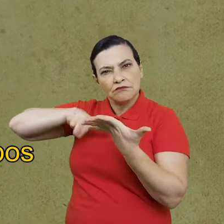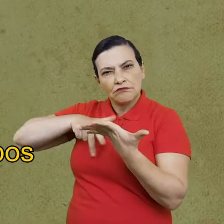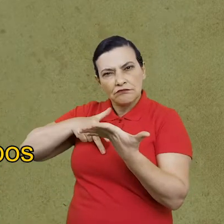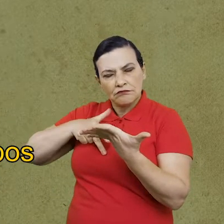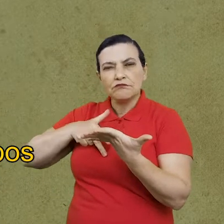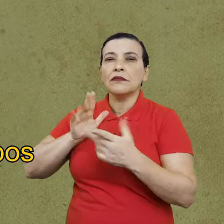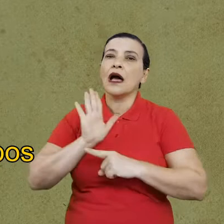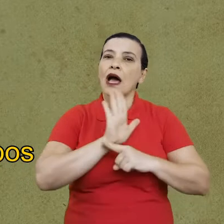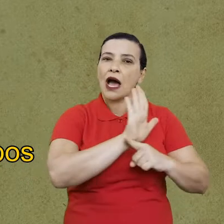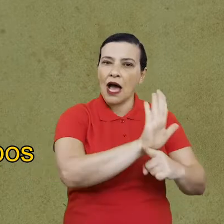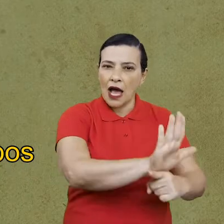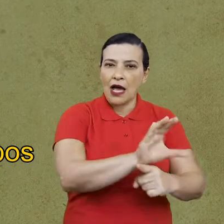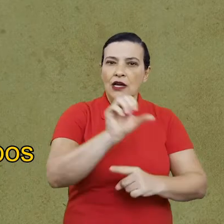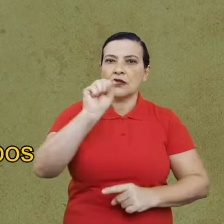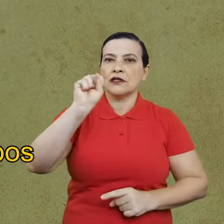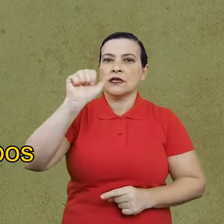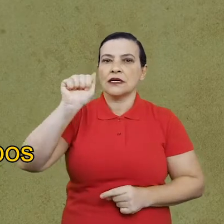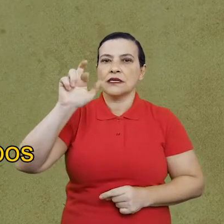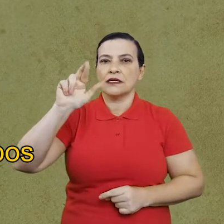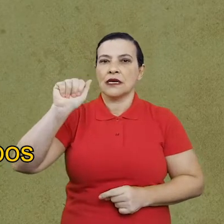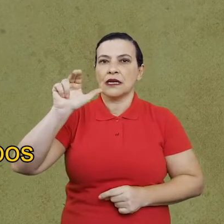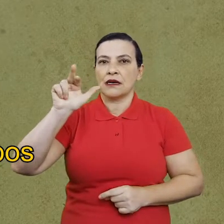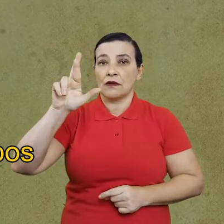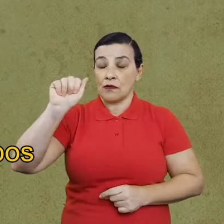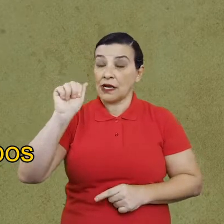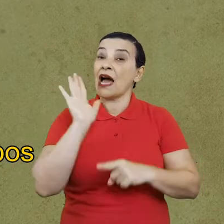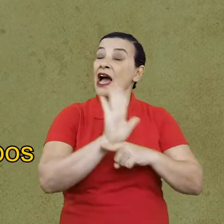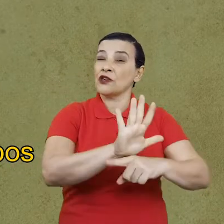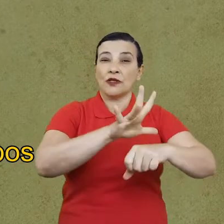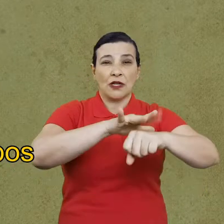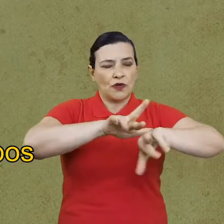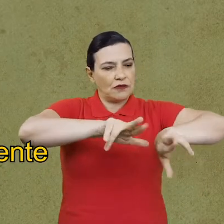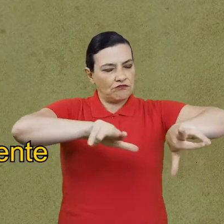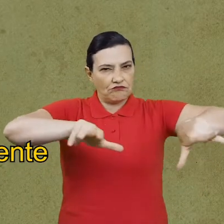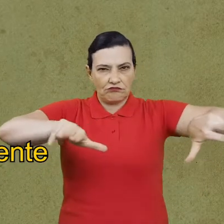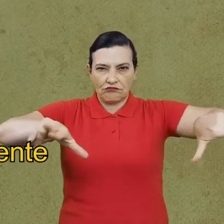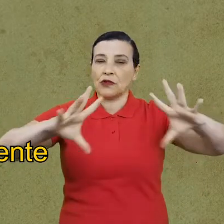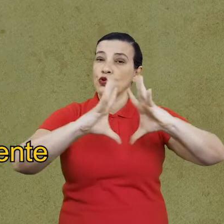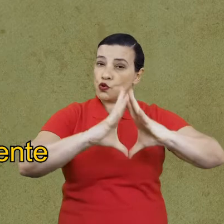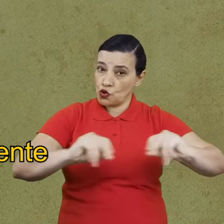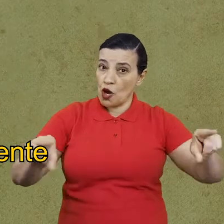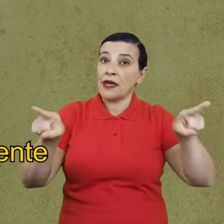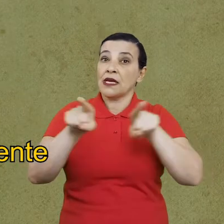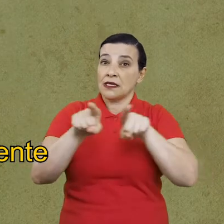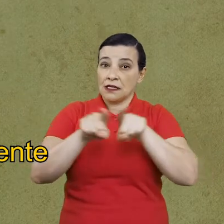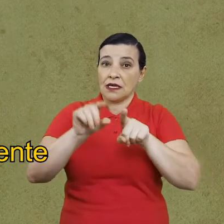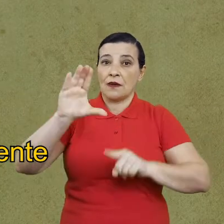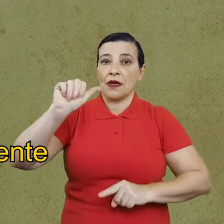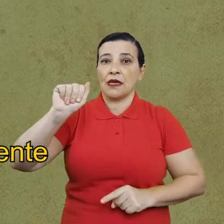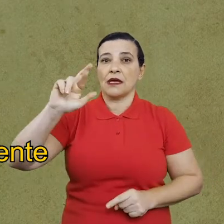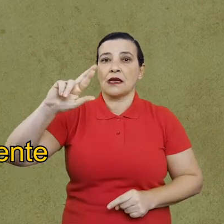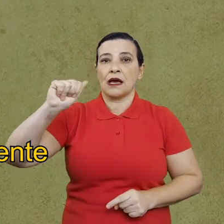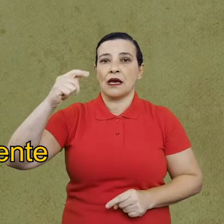casca de saracura, que serve para todos os tipos de doenças, segundo os mais experientes. também, casca de